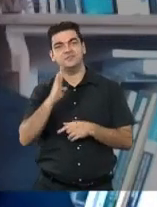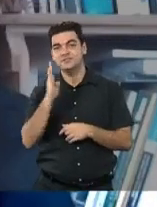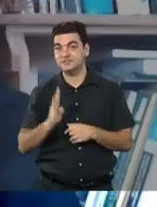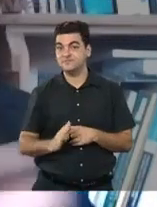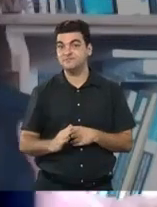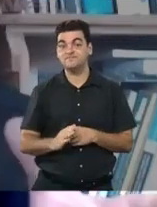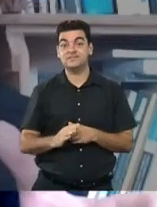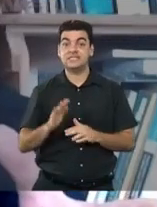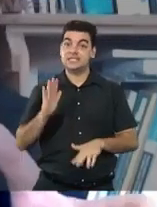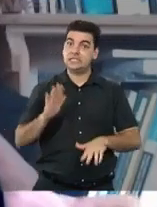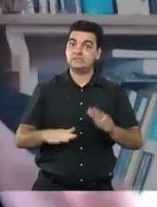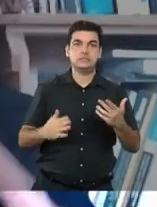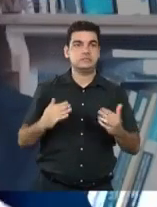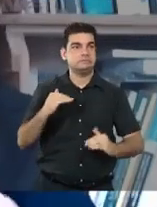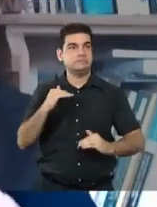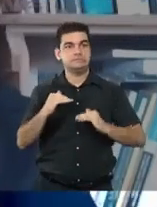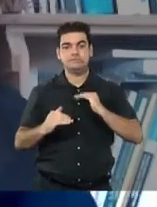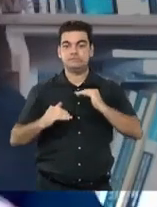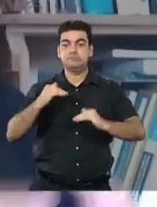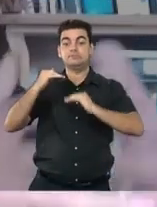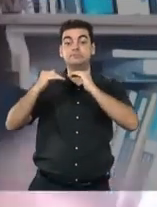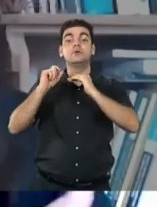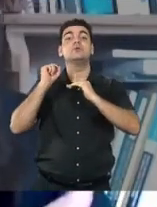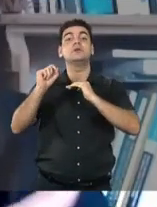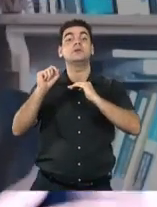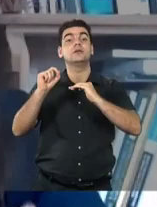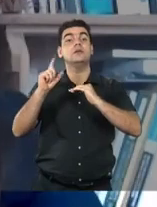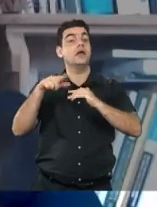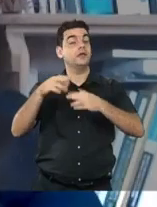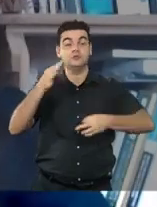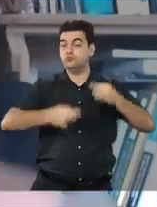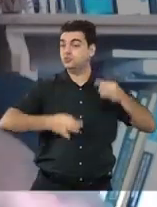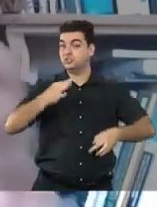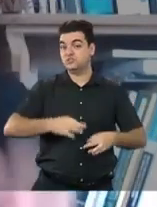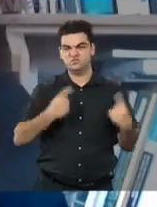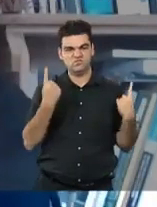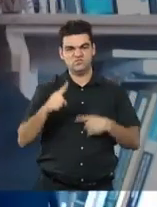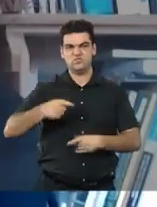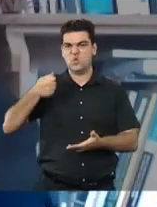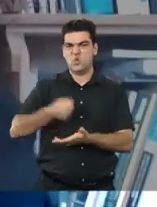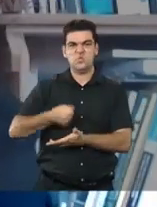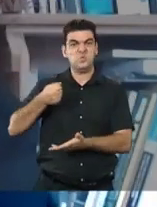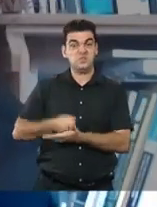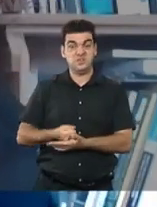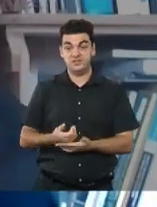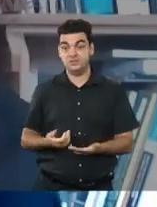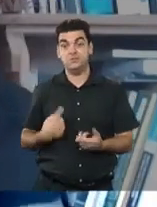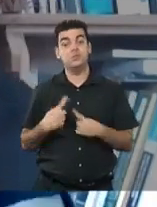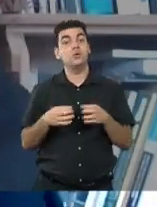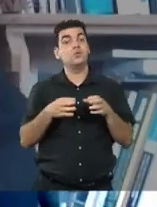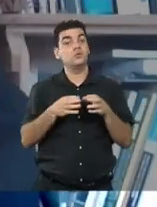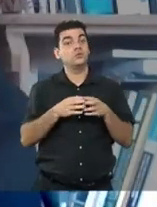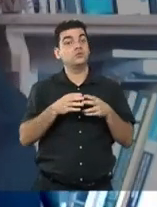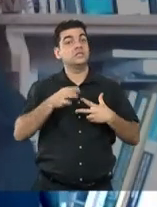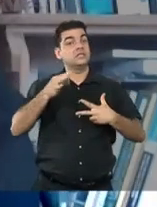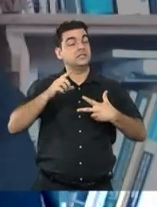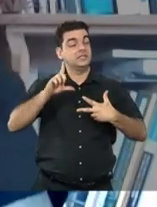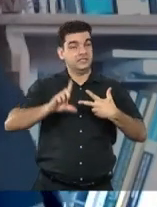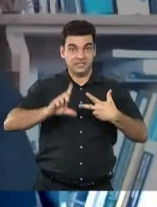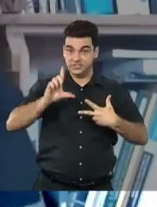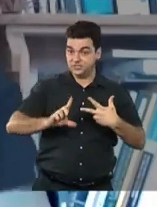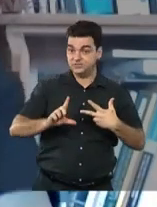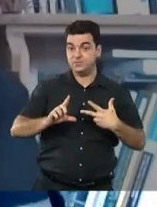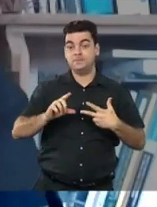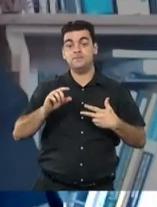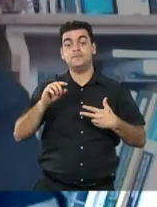que os avanços que nós tivemos todos vieram via judiciário, já que o espaço legislativo, muitas vezes